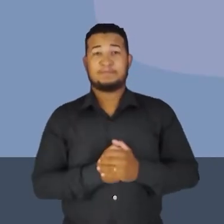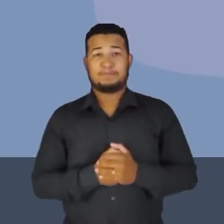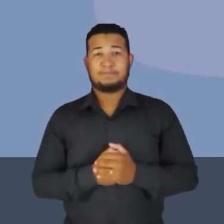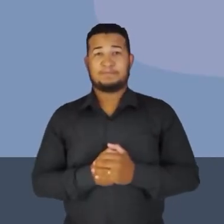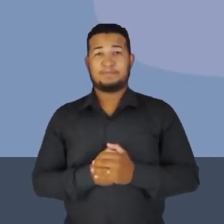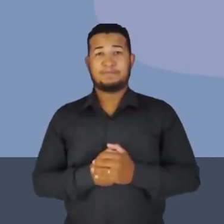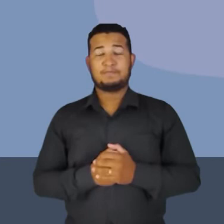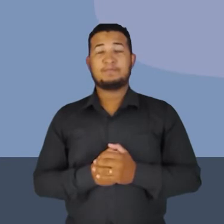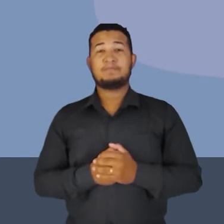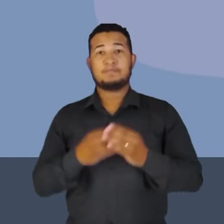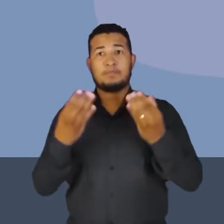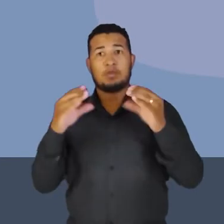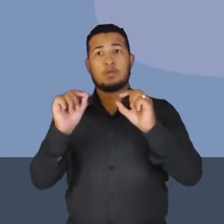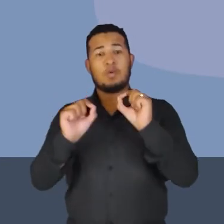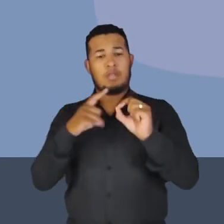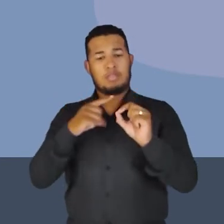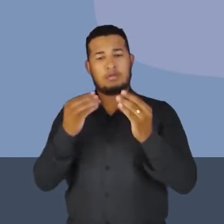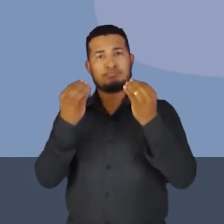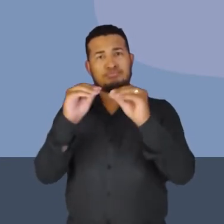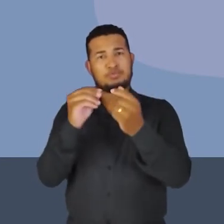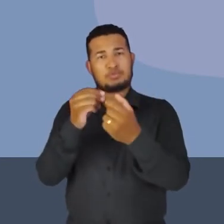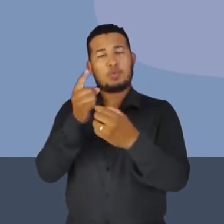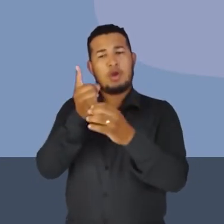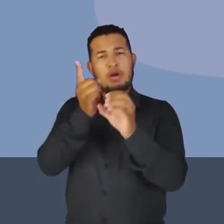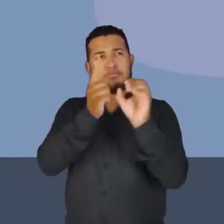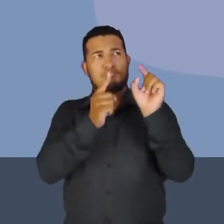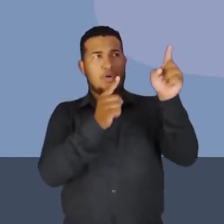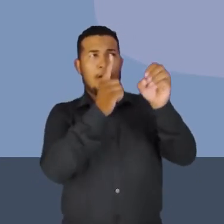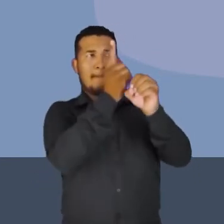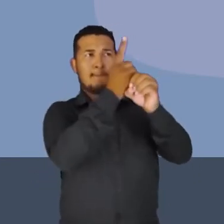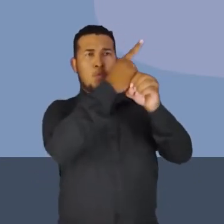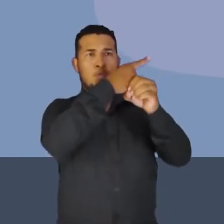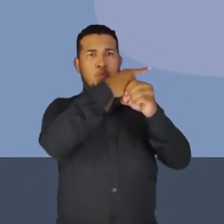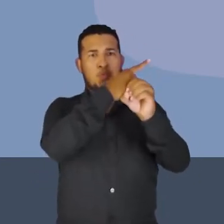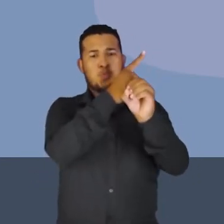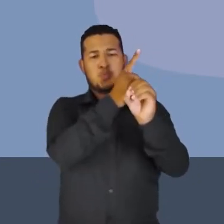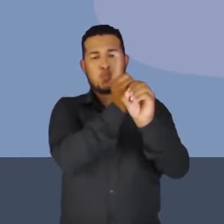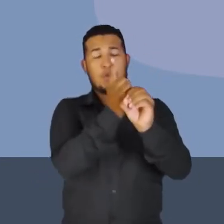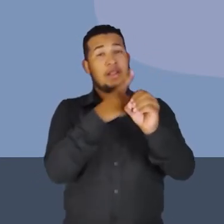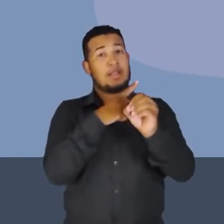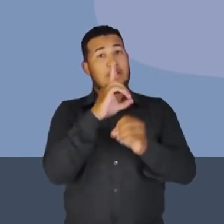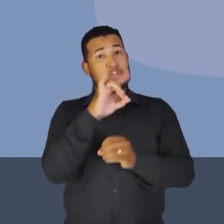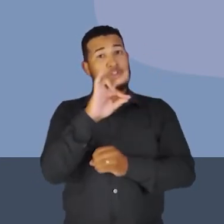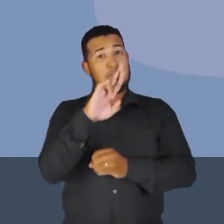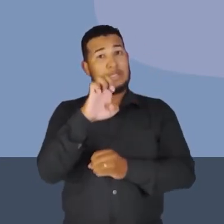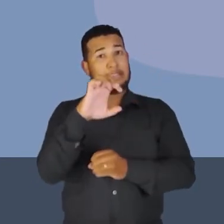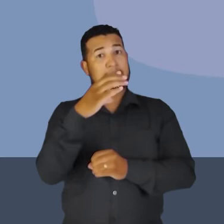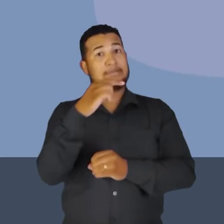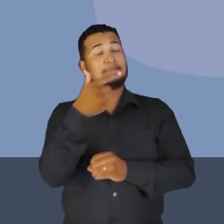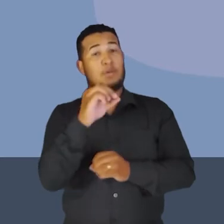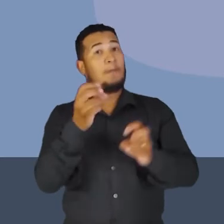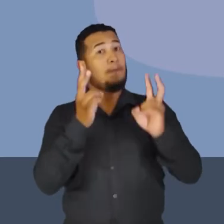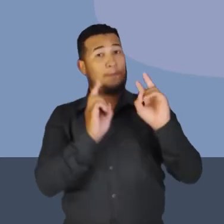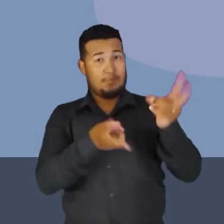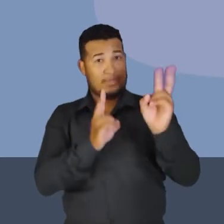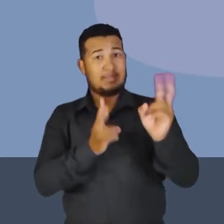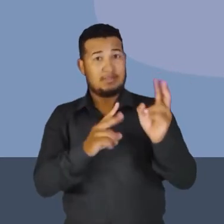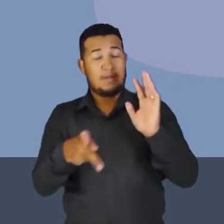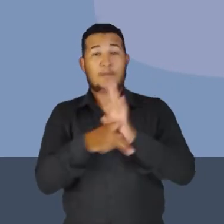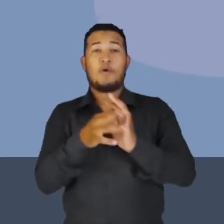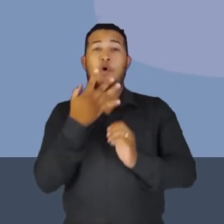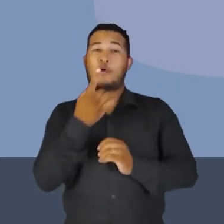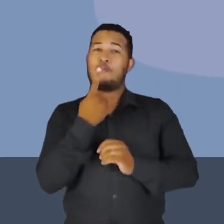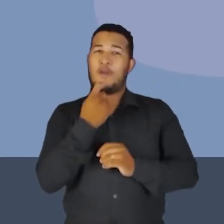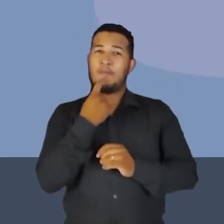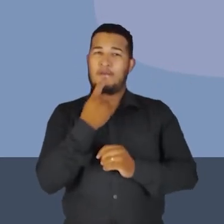colocando ali uma bússola. Olha, nós estamos colocando essa bússola com a mesma direção do vetor, que é esse vetorzinho vermelho,